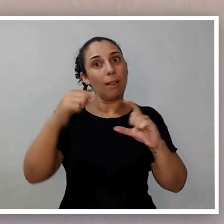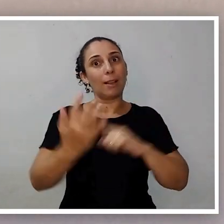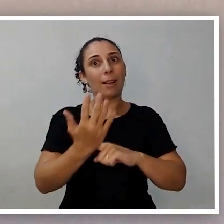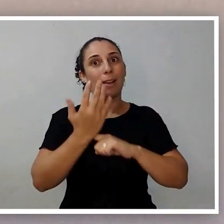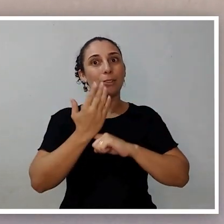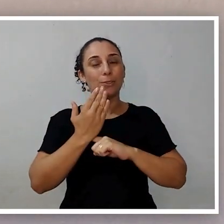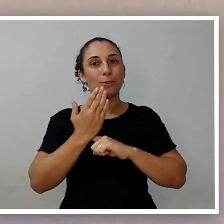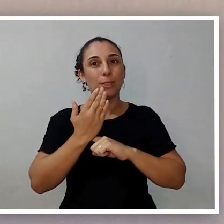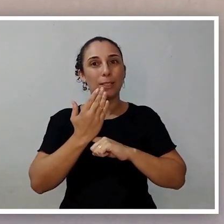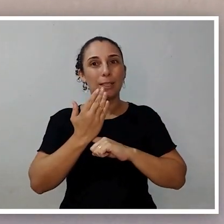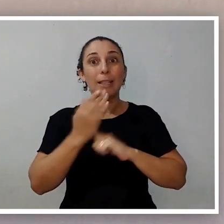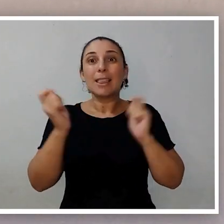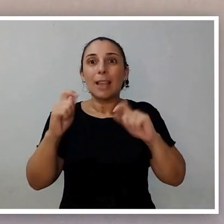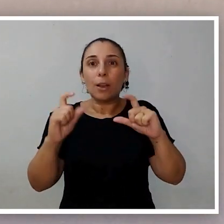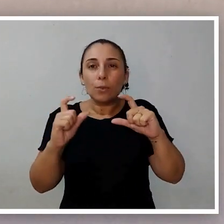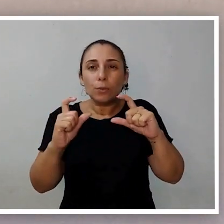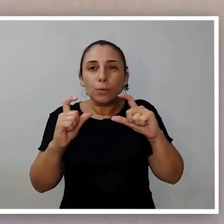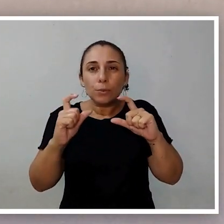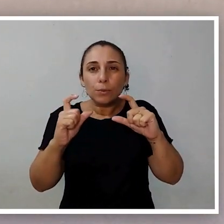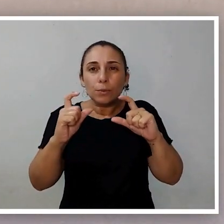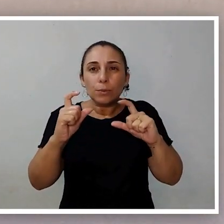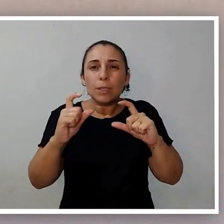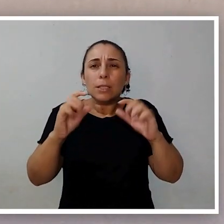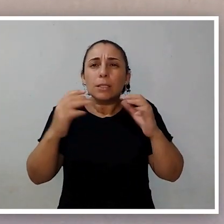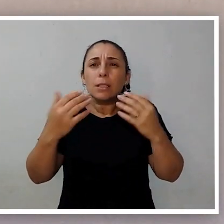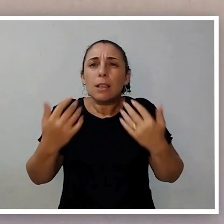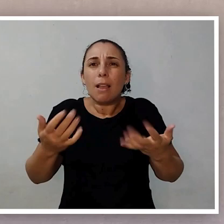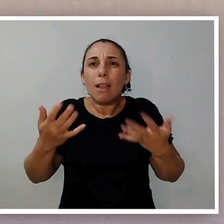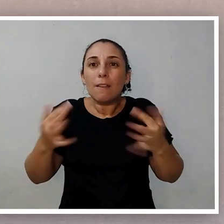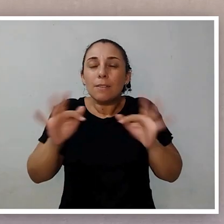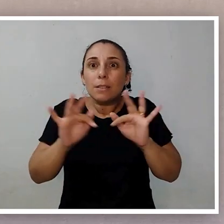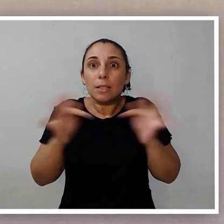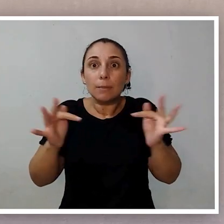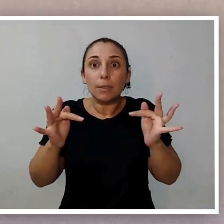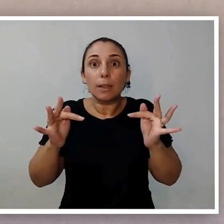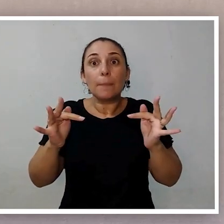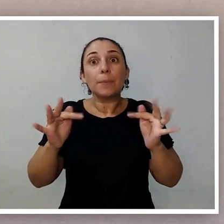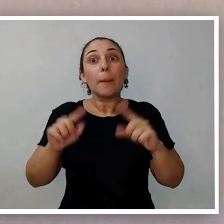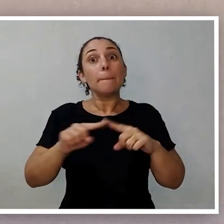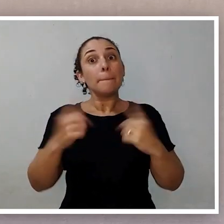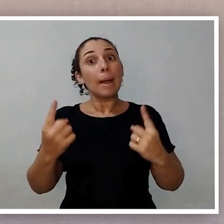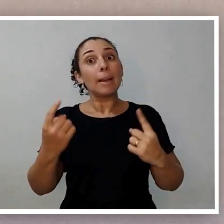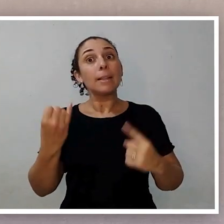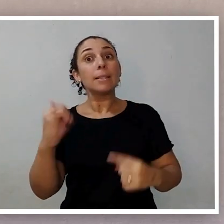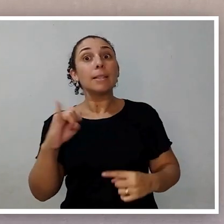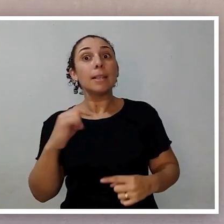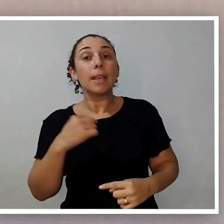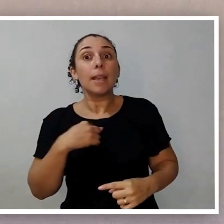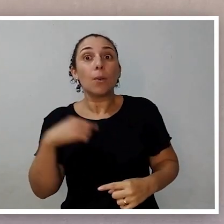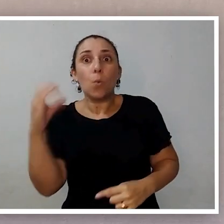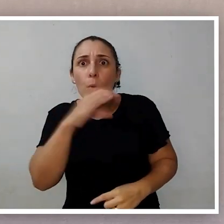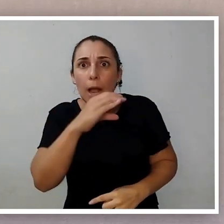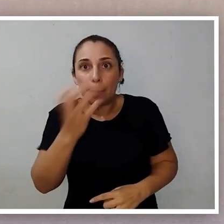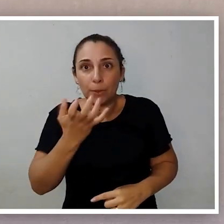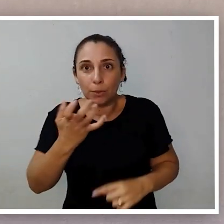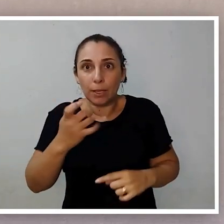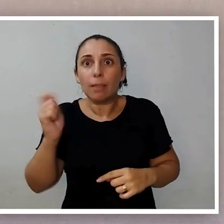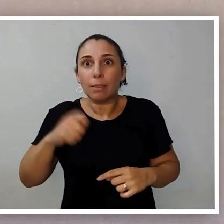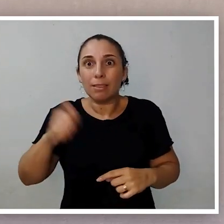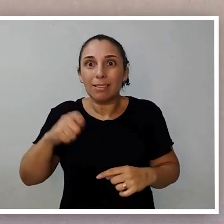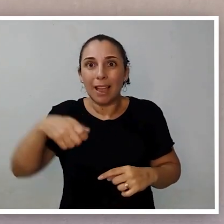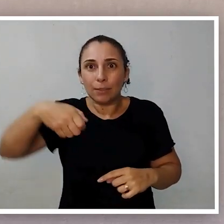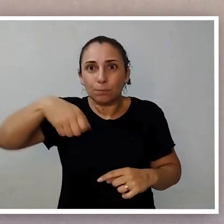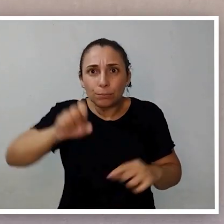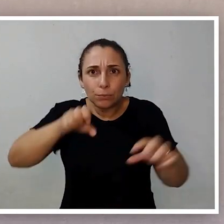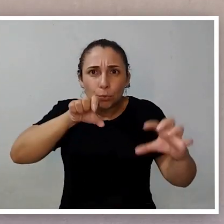Repara bem, ela me permite fazer ajustes milimétricos, olha, muito suaves. Mas se eu tiver com pressa, ele também tem uma trava